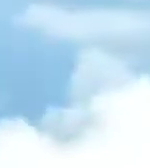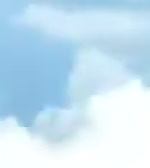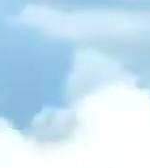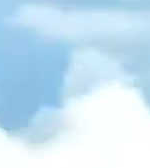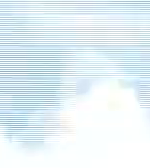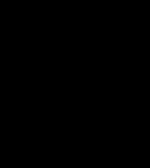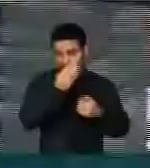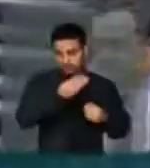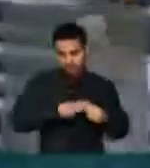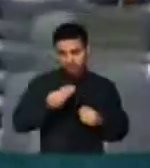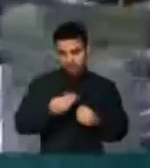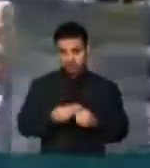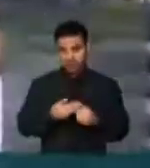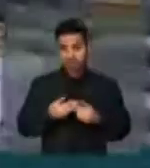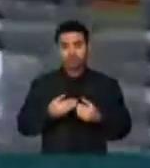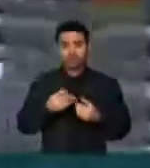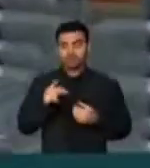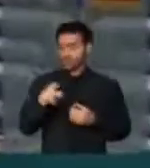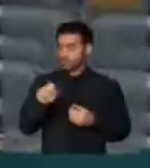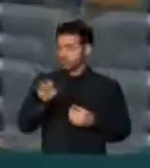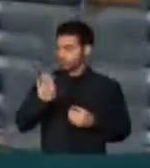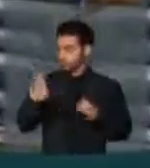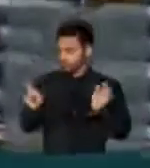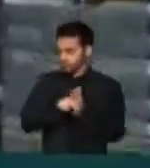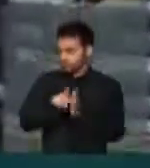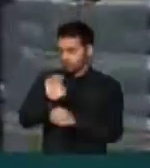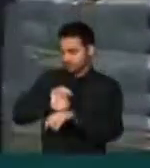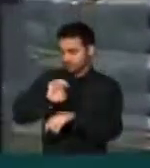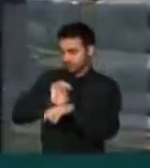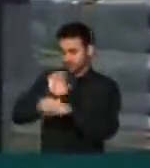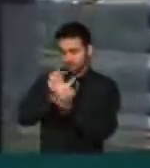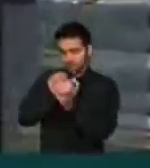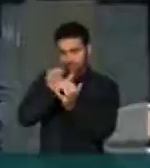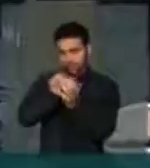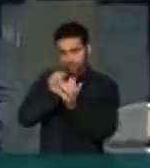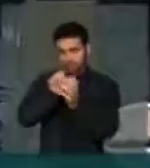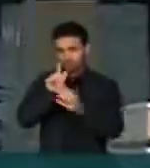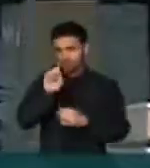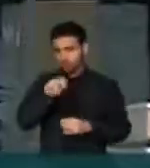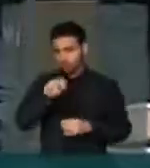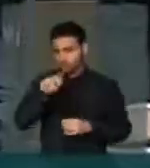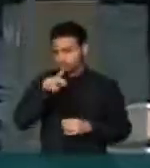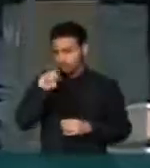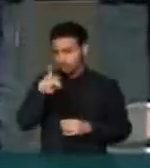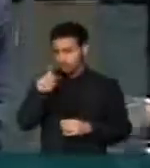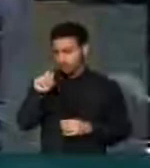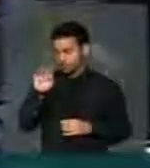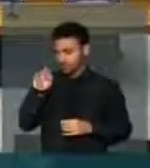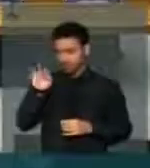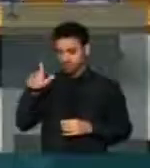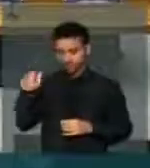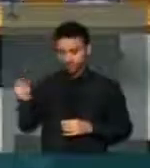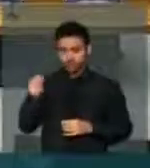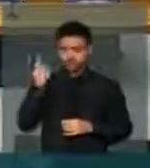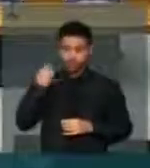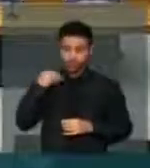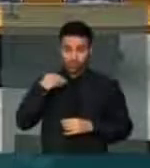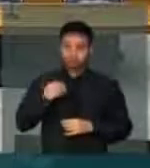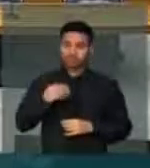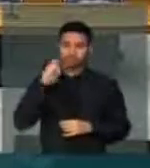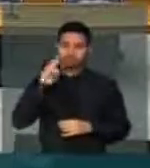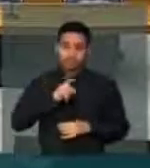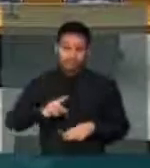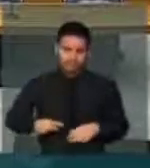... pelo PSB de Pernambuco, nobre deputado Gonzaga Patriota, um minuto. Senhor presidente, nosso